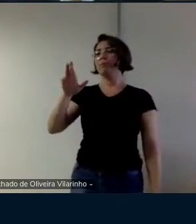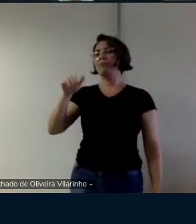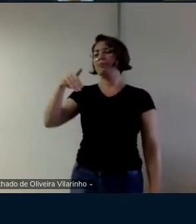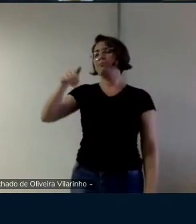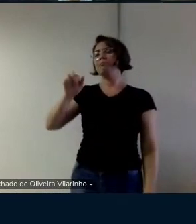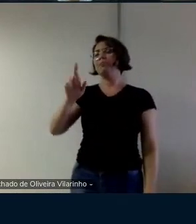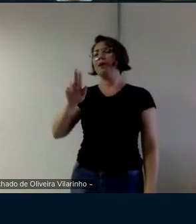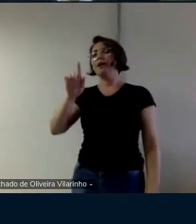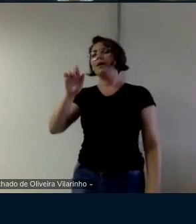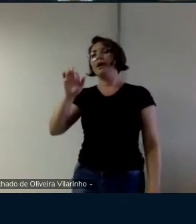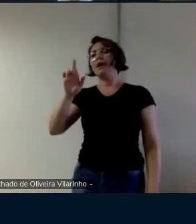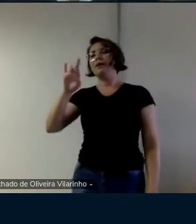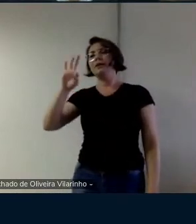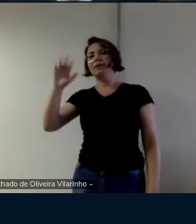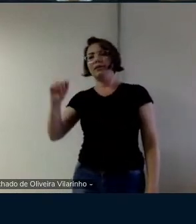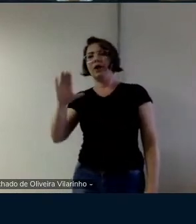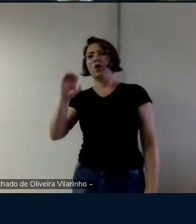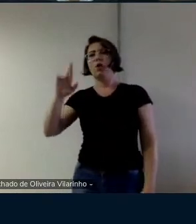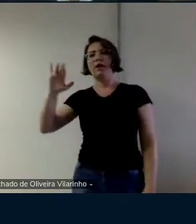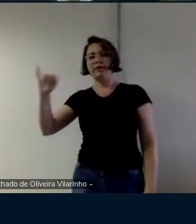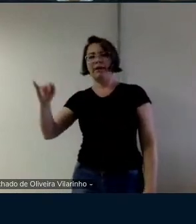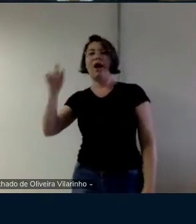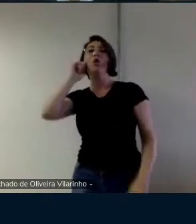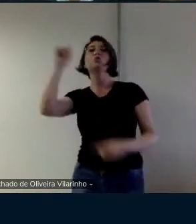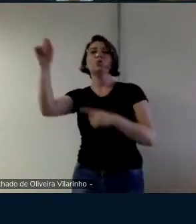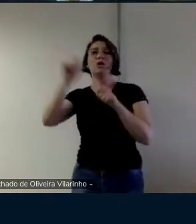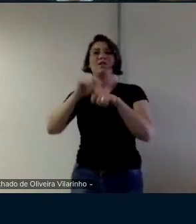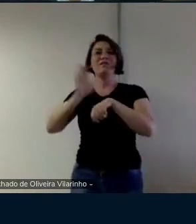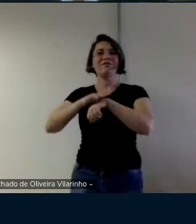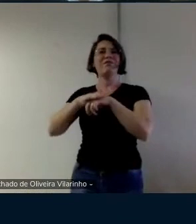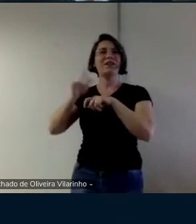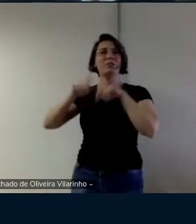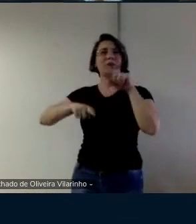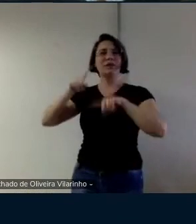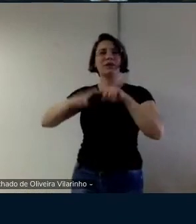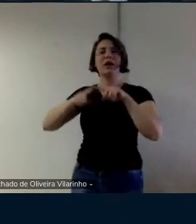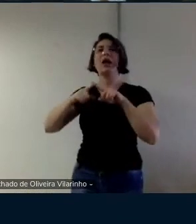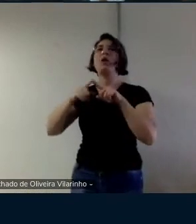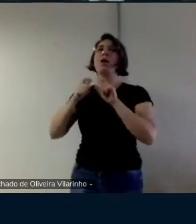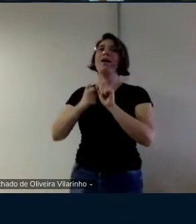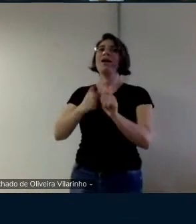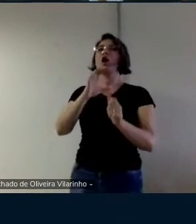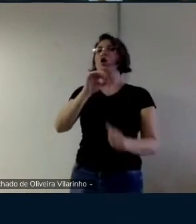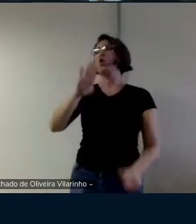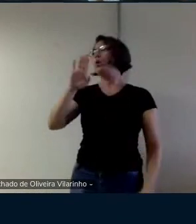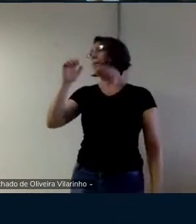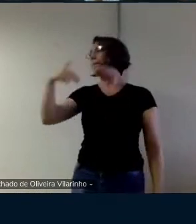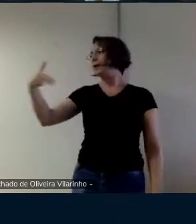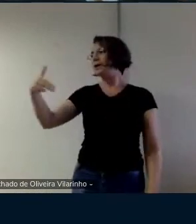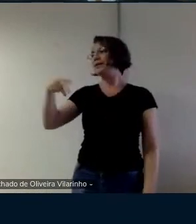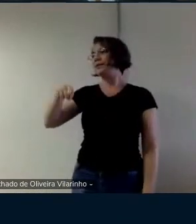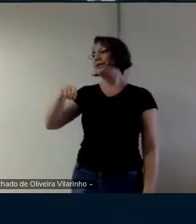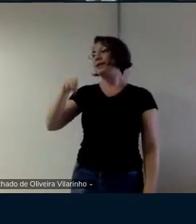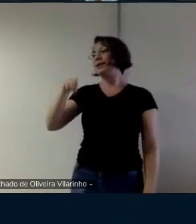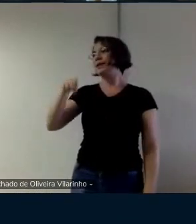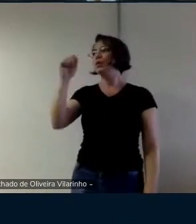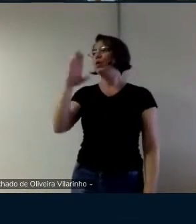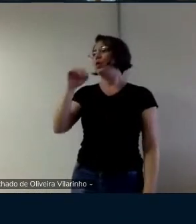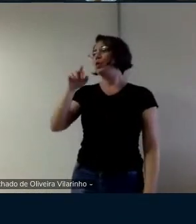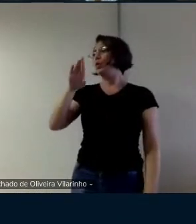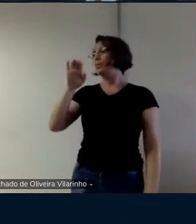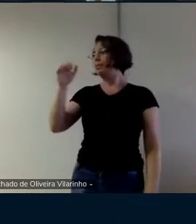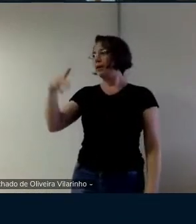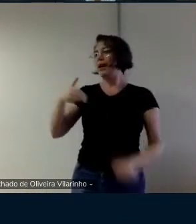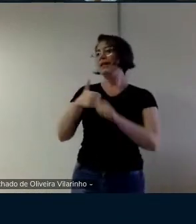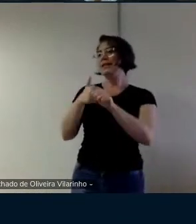fez o material de onde ela tirou referência ela também é uma discípula de Corban então com certeza ela não